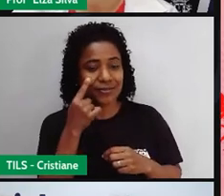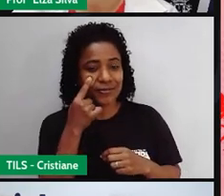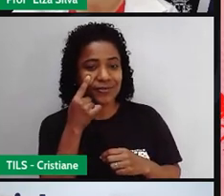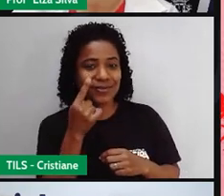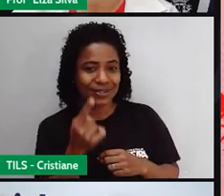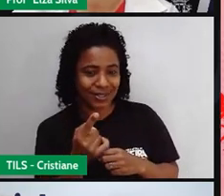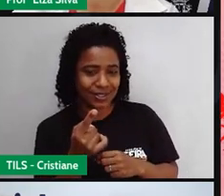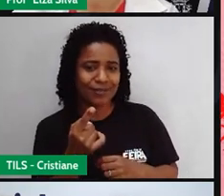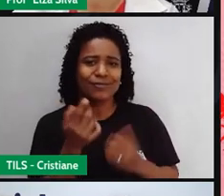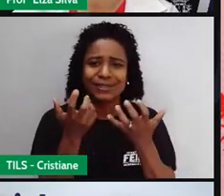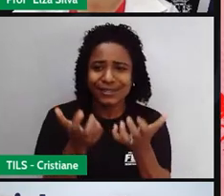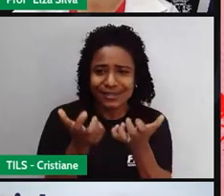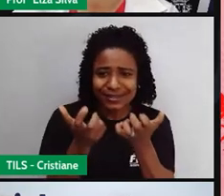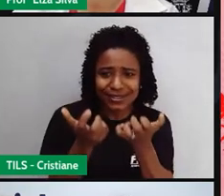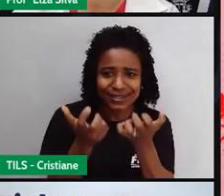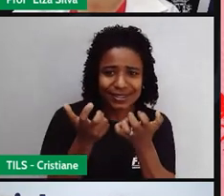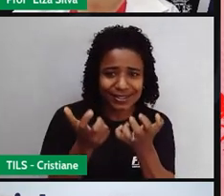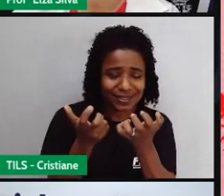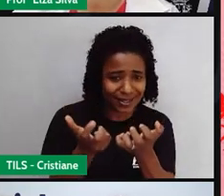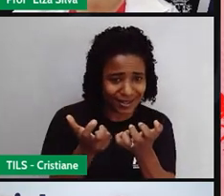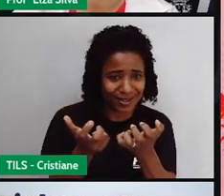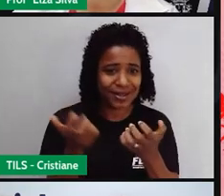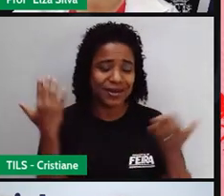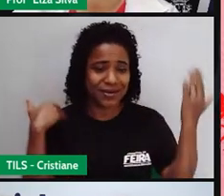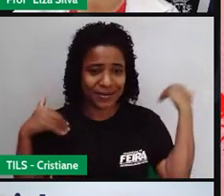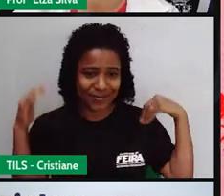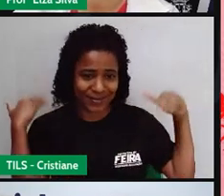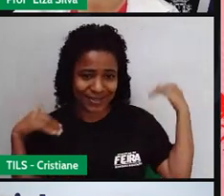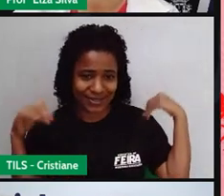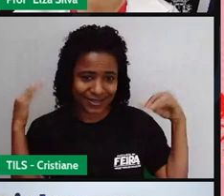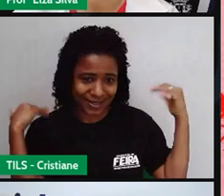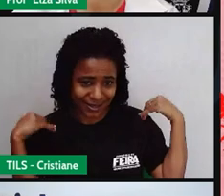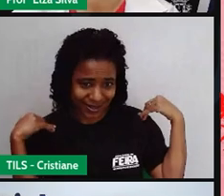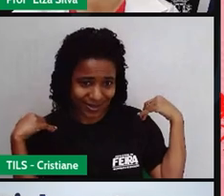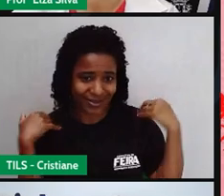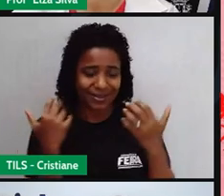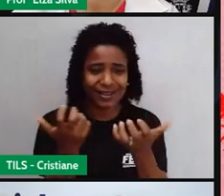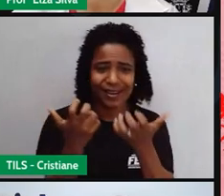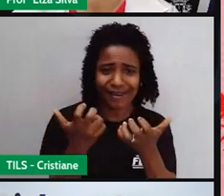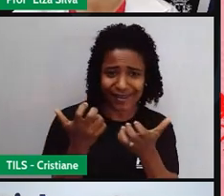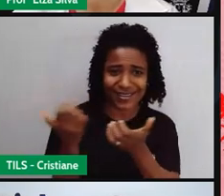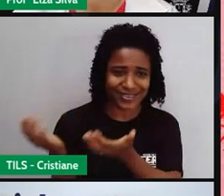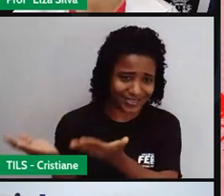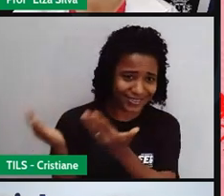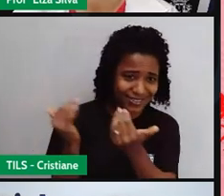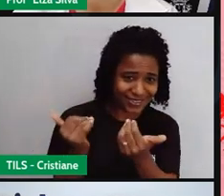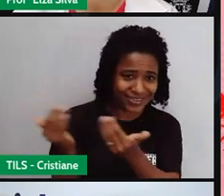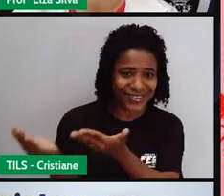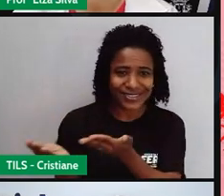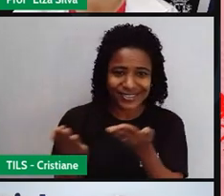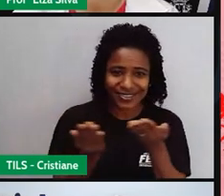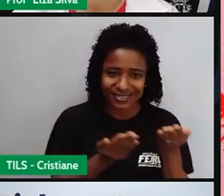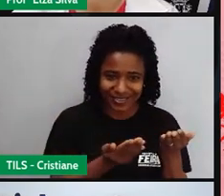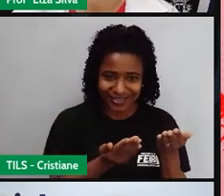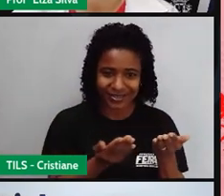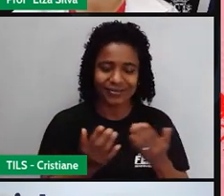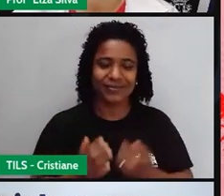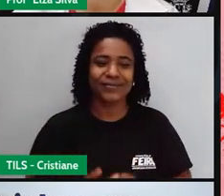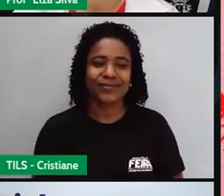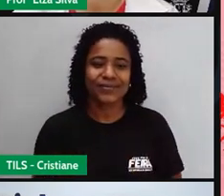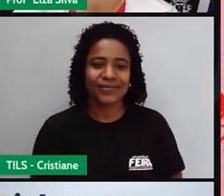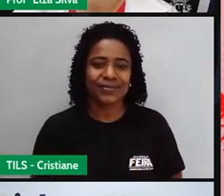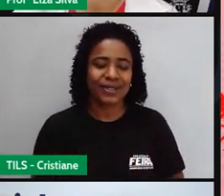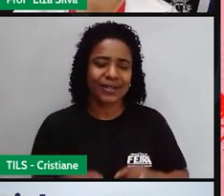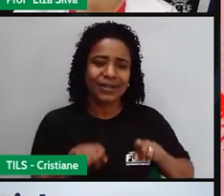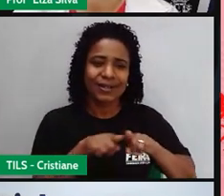gostaria de fazer com a outra pessoa. uma espécie de convite. E temos também dois